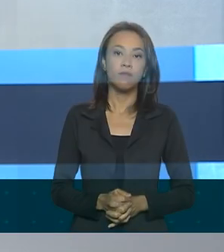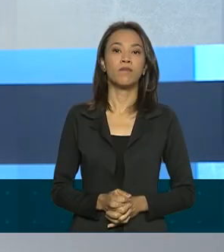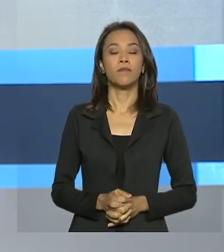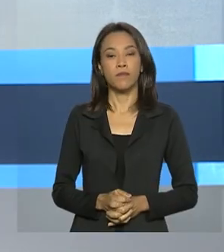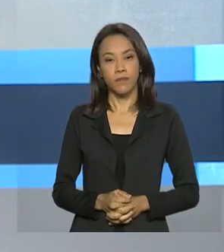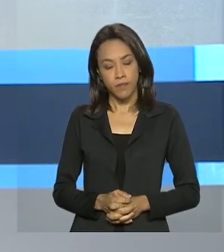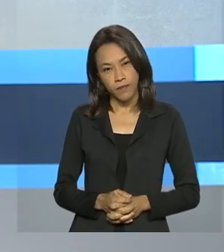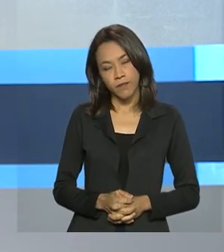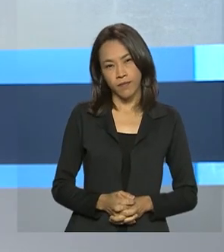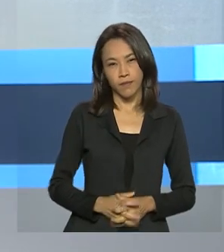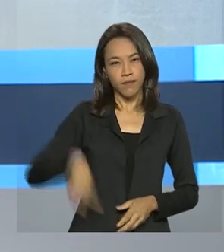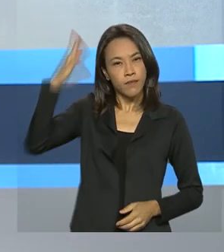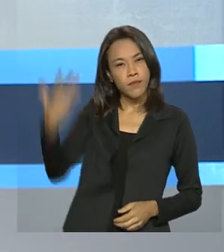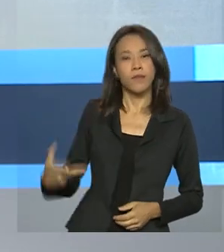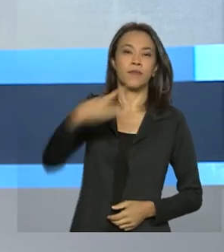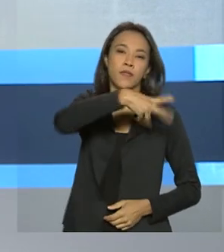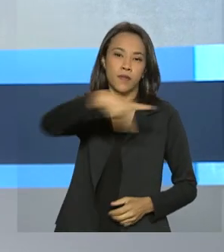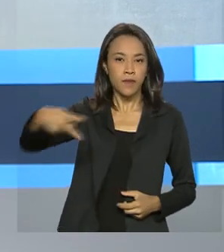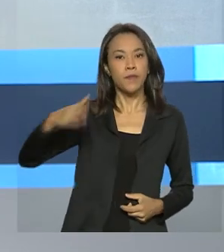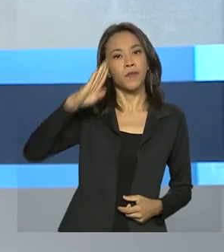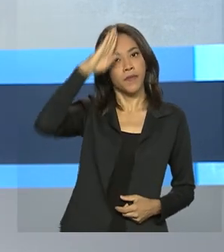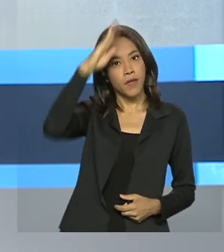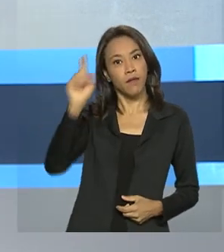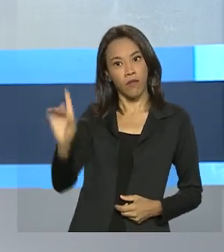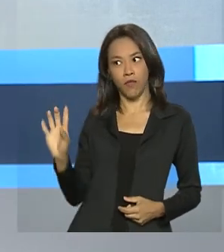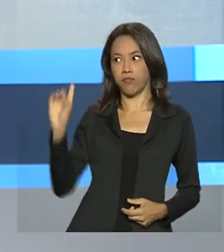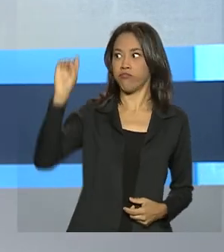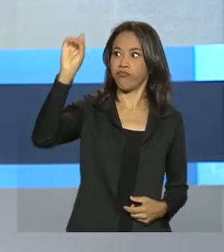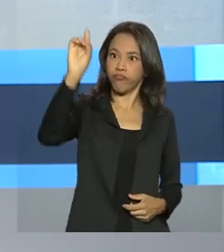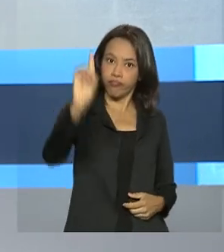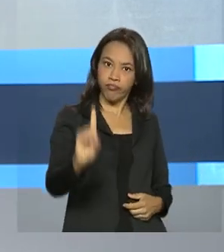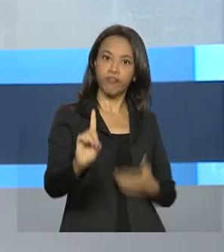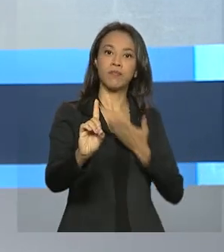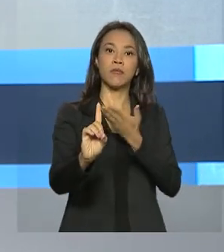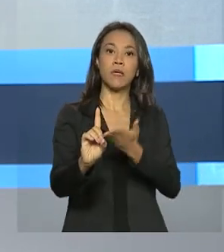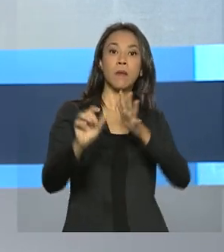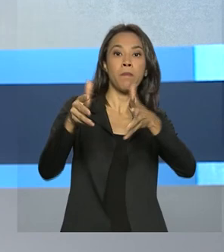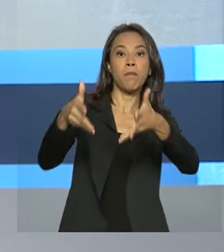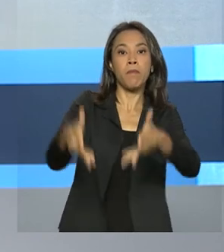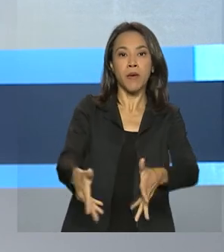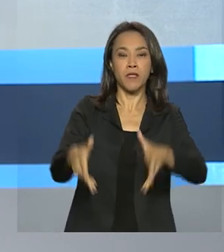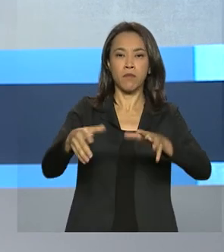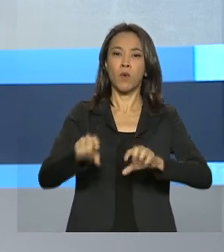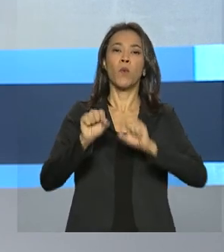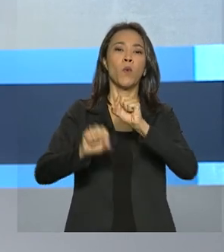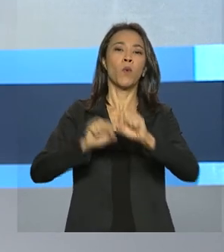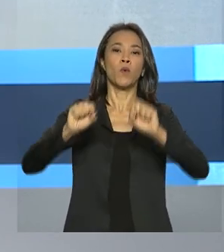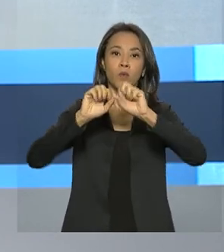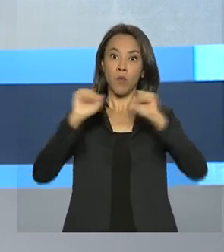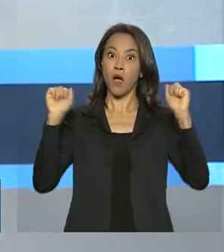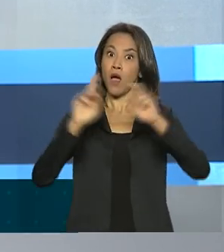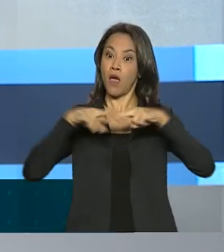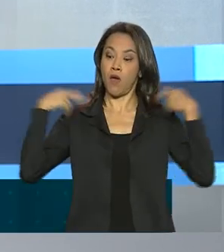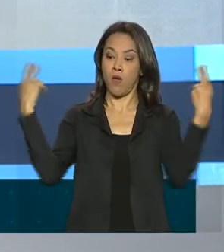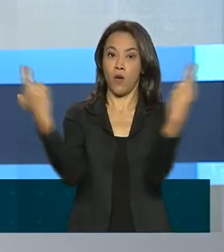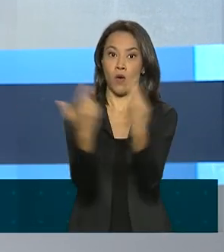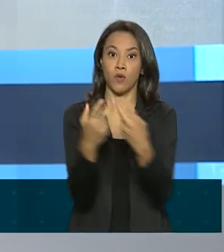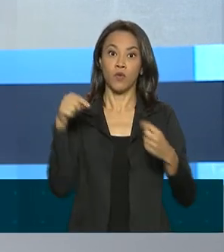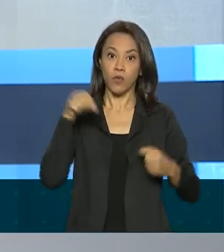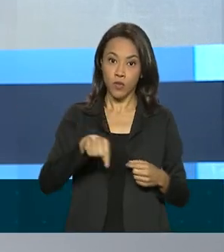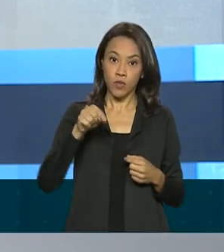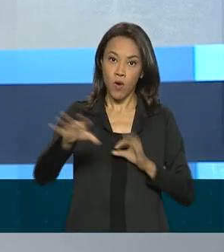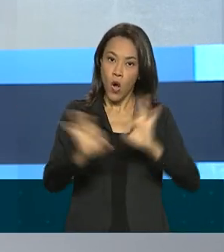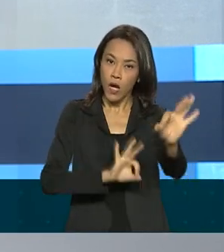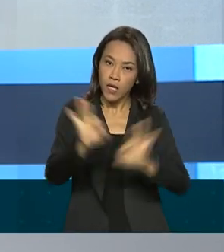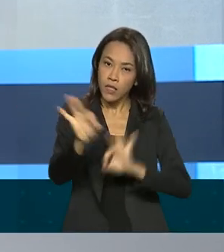E o presidente Jair Bolsonaro foi um dos chefes de Estado que participou da Cúpula pela Democracia, organizada pelo governo